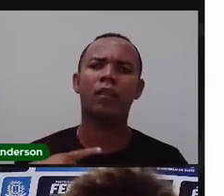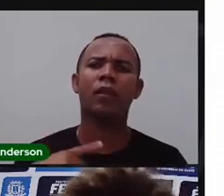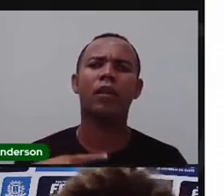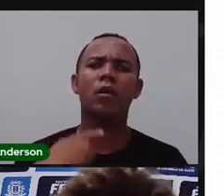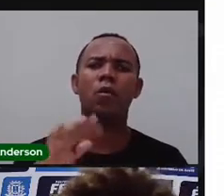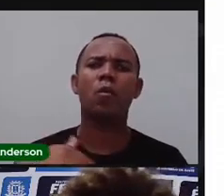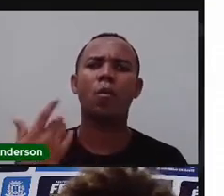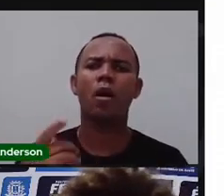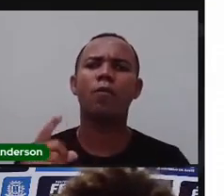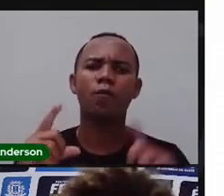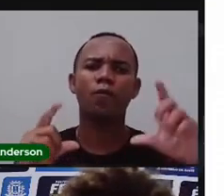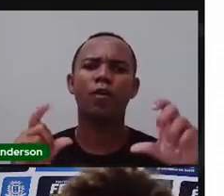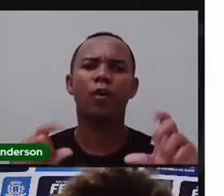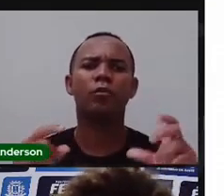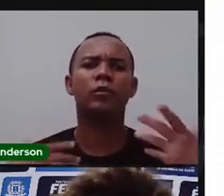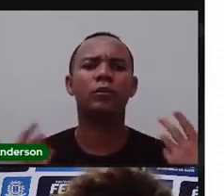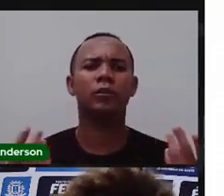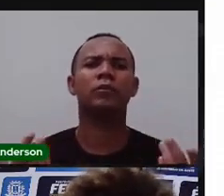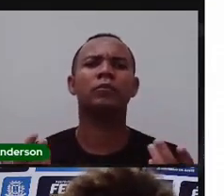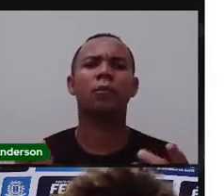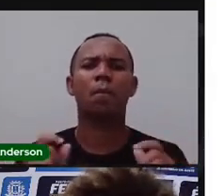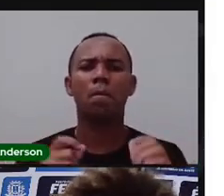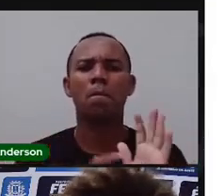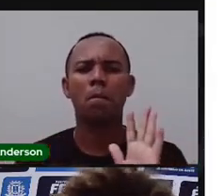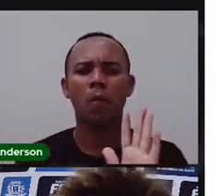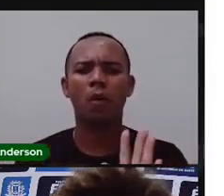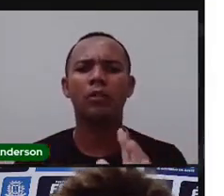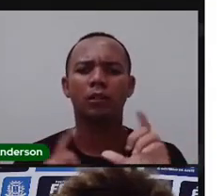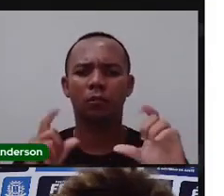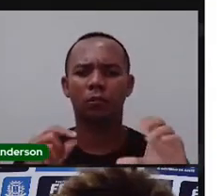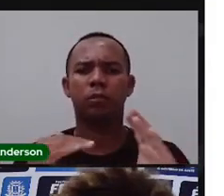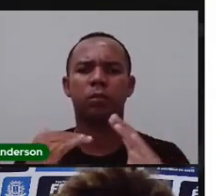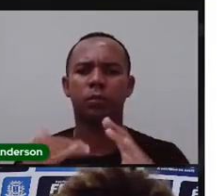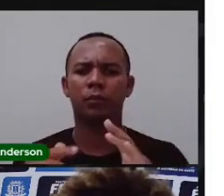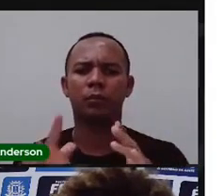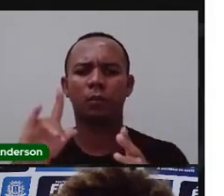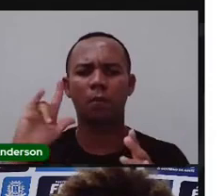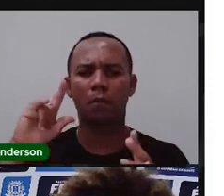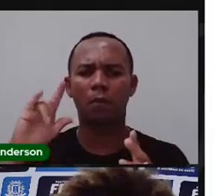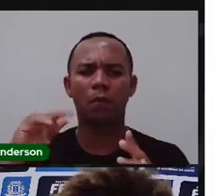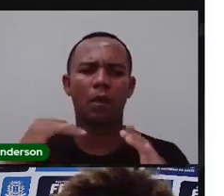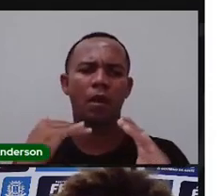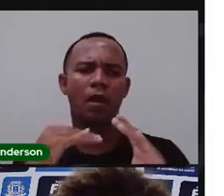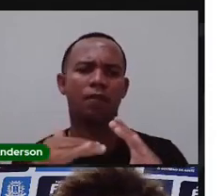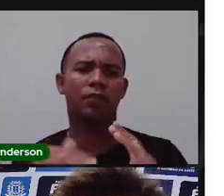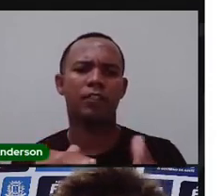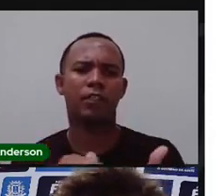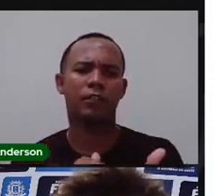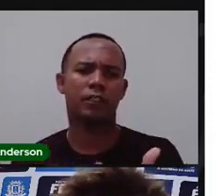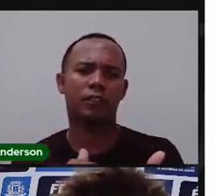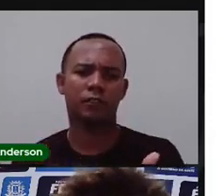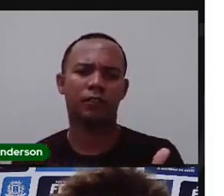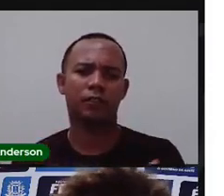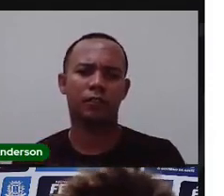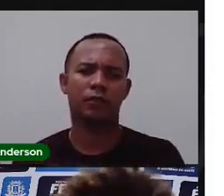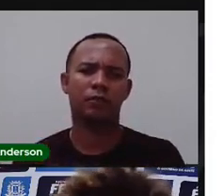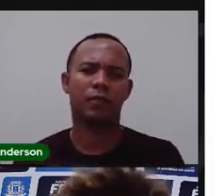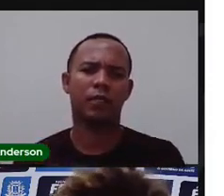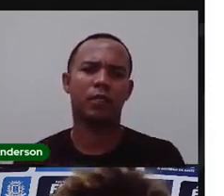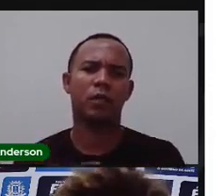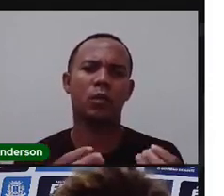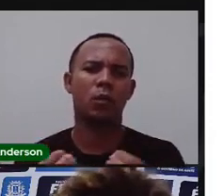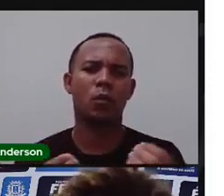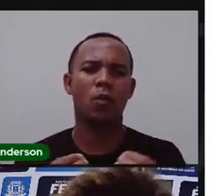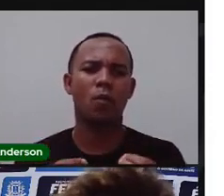Digam aí, escrevam nas atividades, mostrem, tirem foto, marquem a Seduc e digam, olha, Pró Maria, o patrimônio material